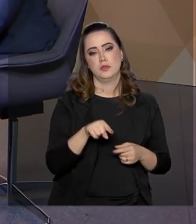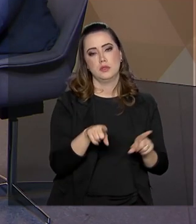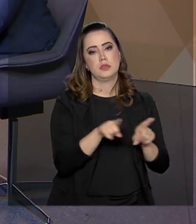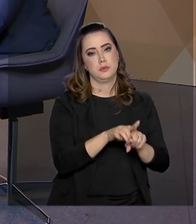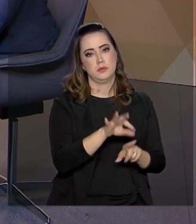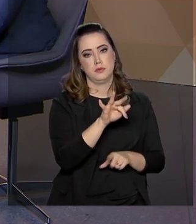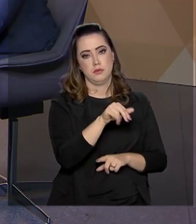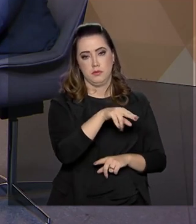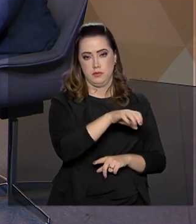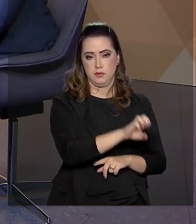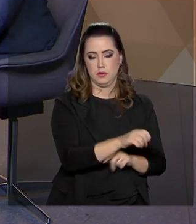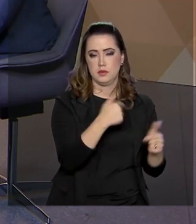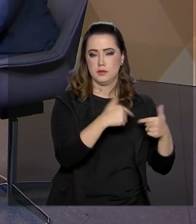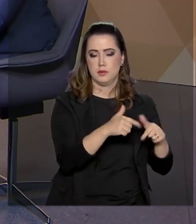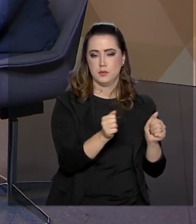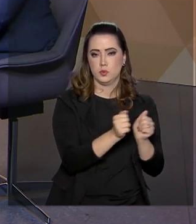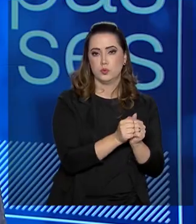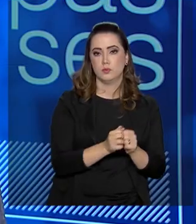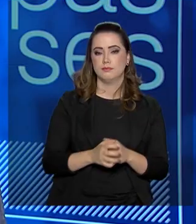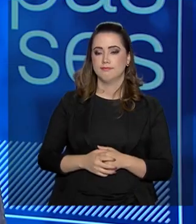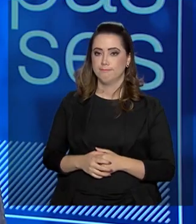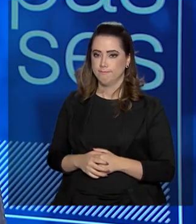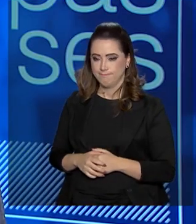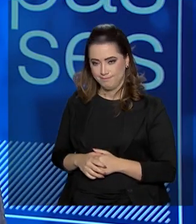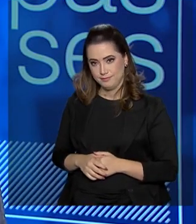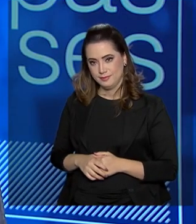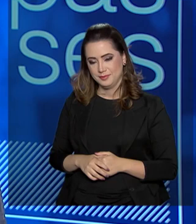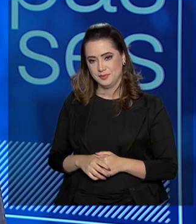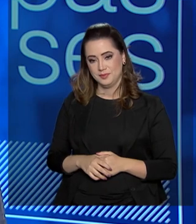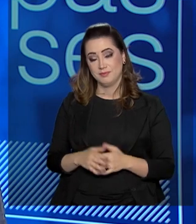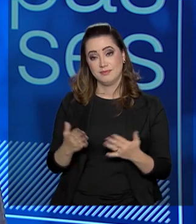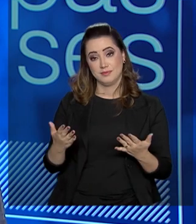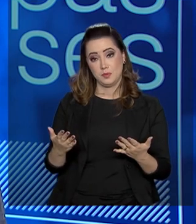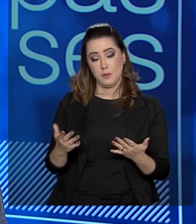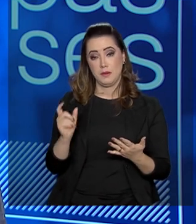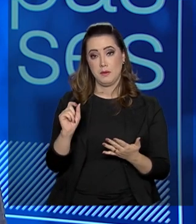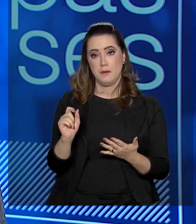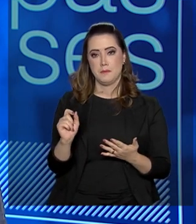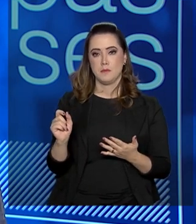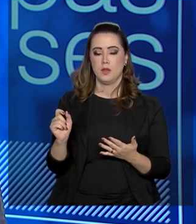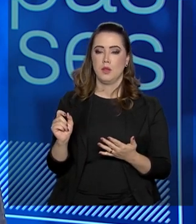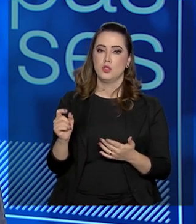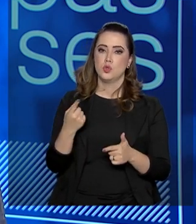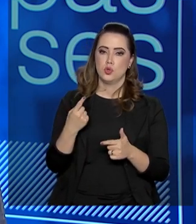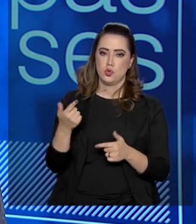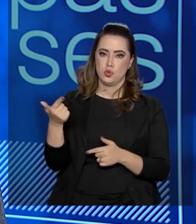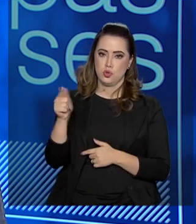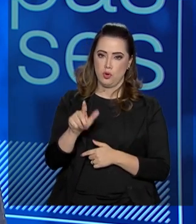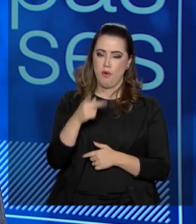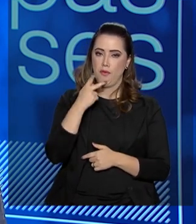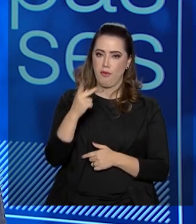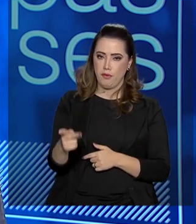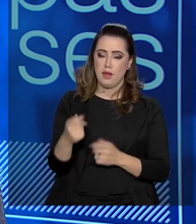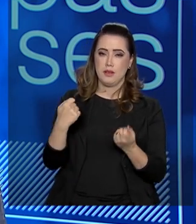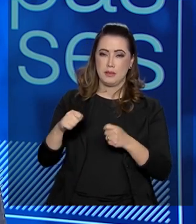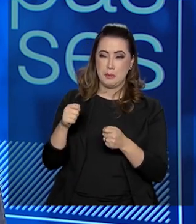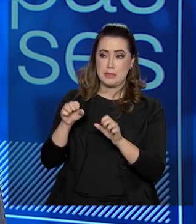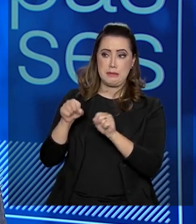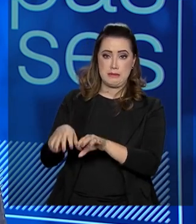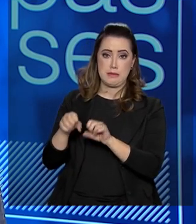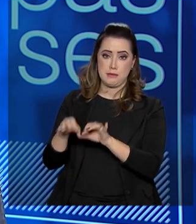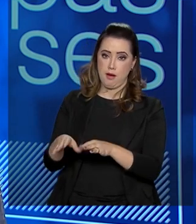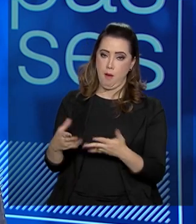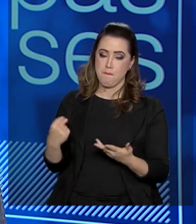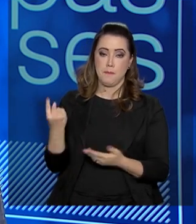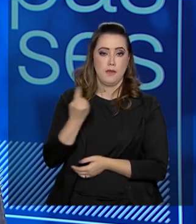o FNDE estão trabalhando com essa questão? Ô Paulo, volta à questão didática e pedagógica. Nós